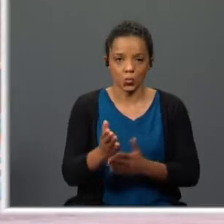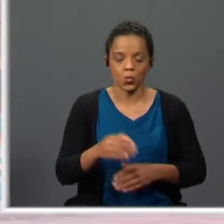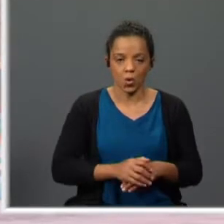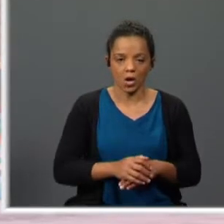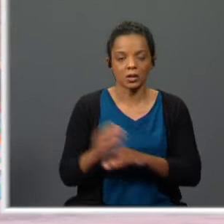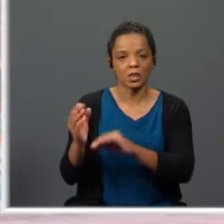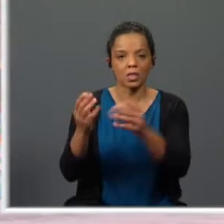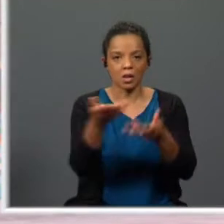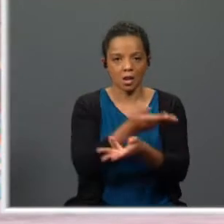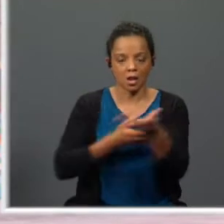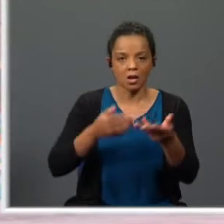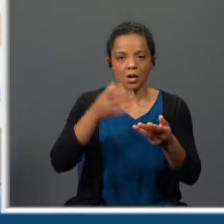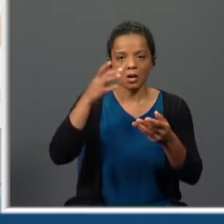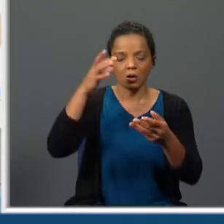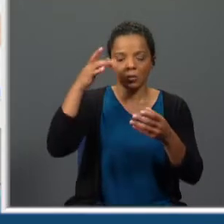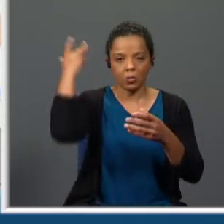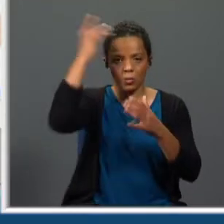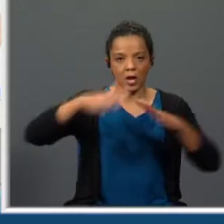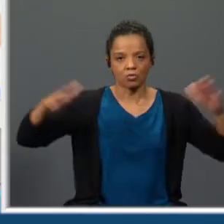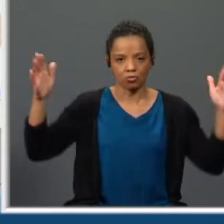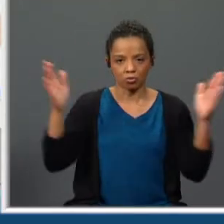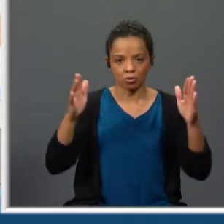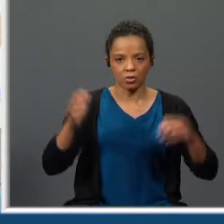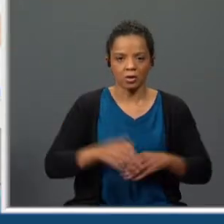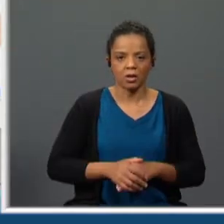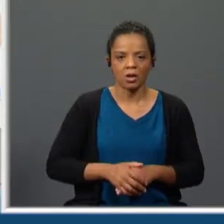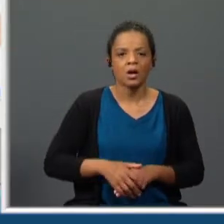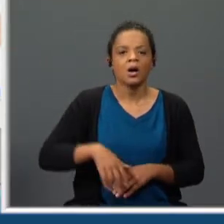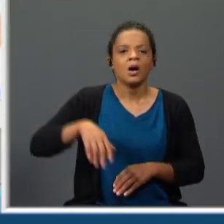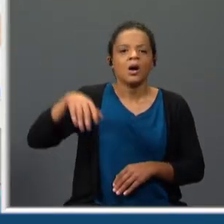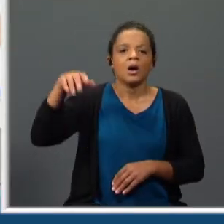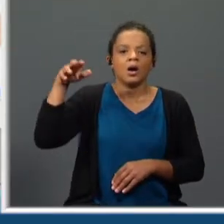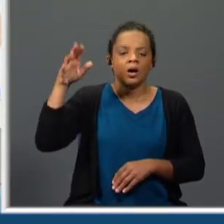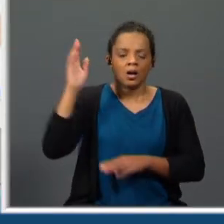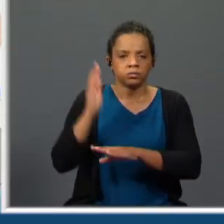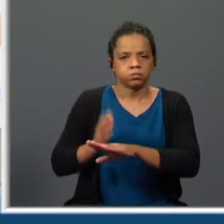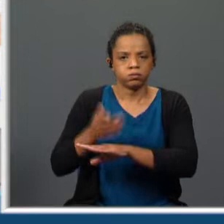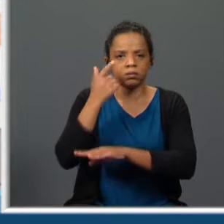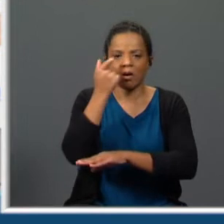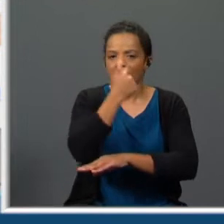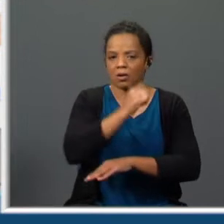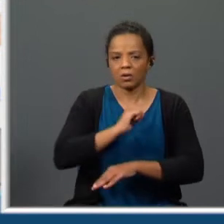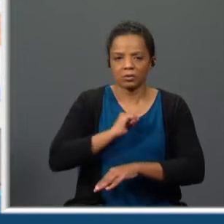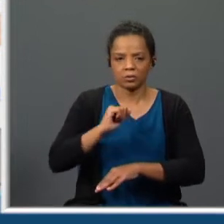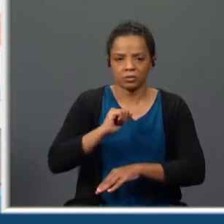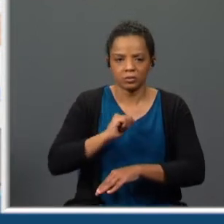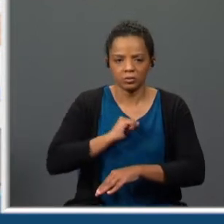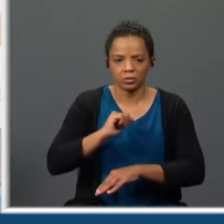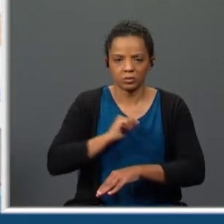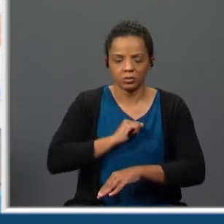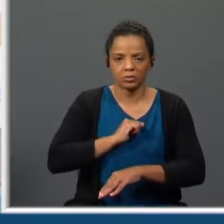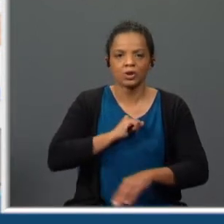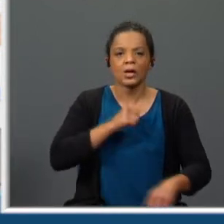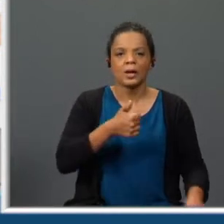o diálogo com o anjo Barqueiro humano meus olhos prancha a